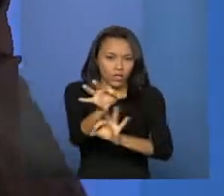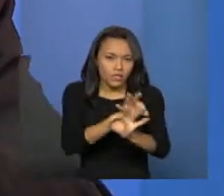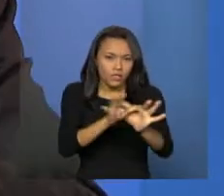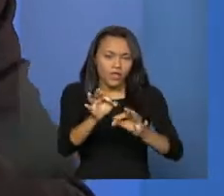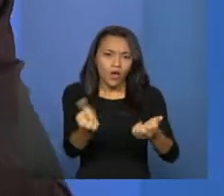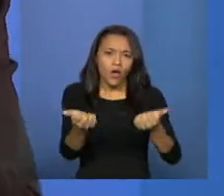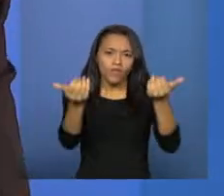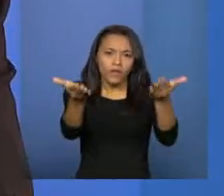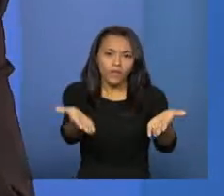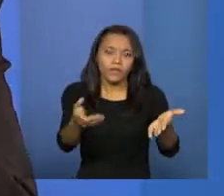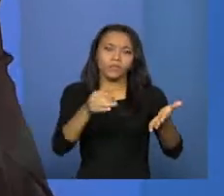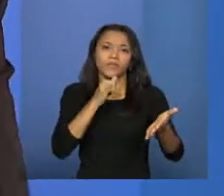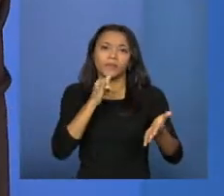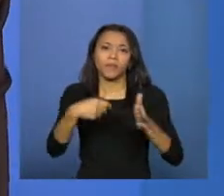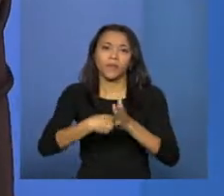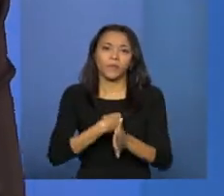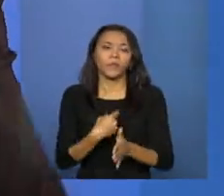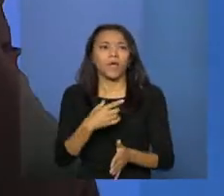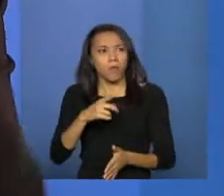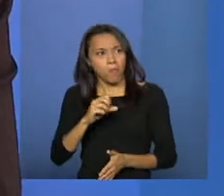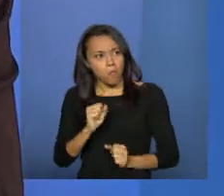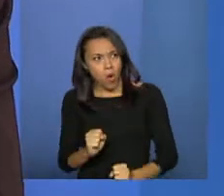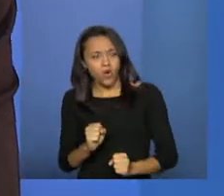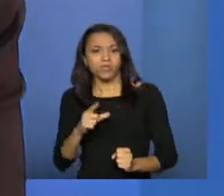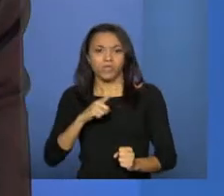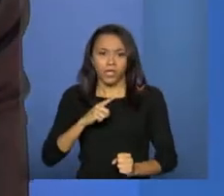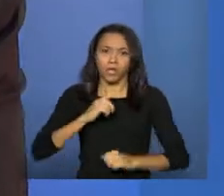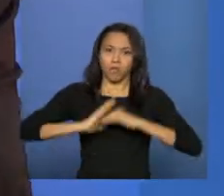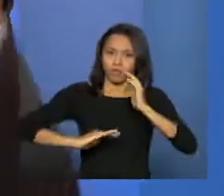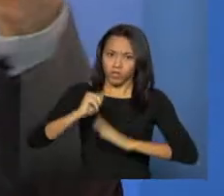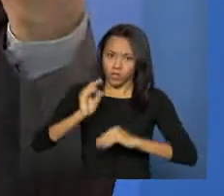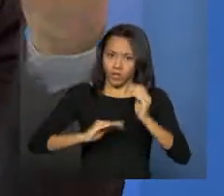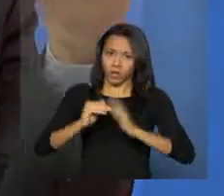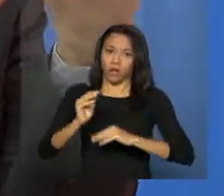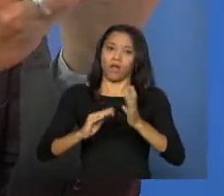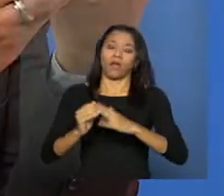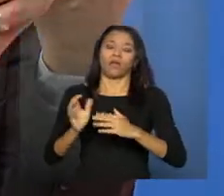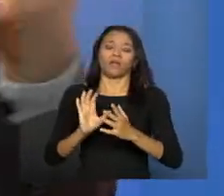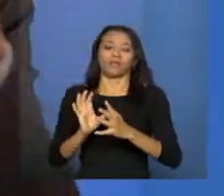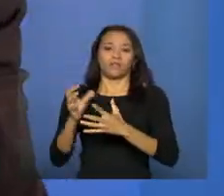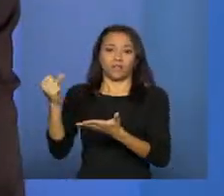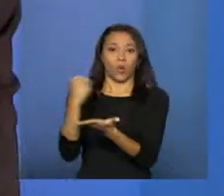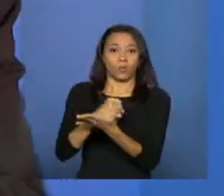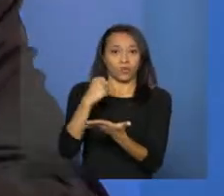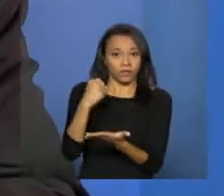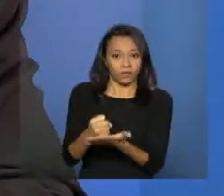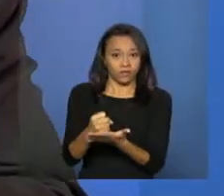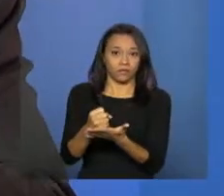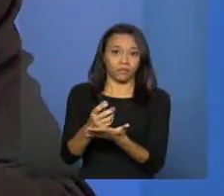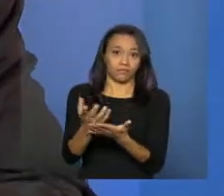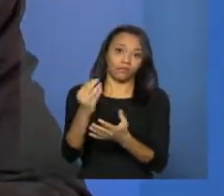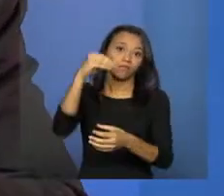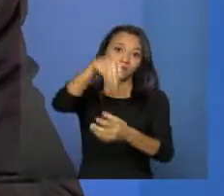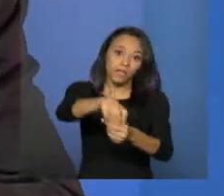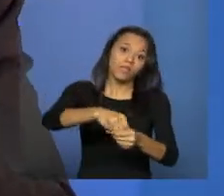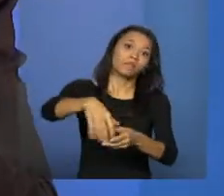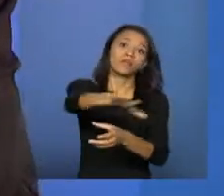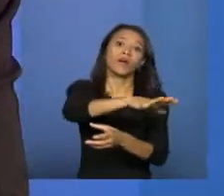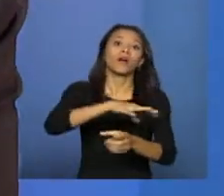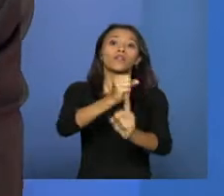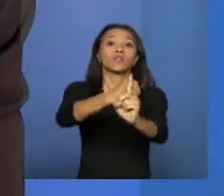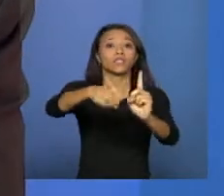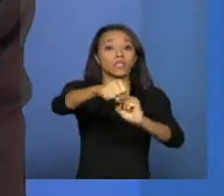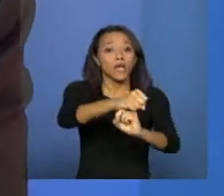pergunta anterior, posso ter profissionais da proteção básica especial no âmbito da gestão da Secretaria Municipal de Assistência Social